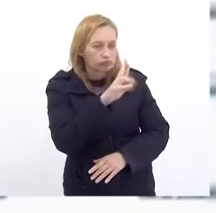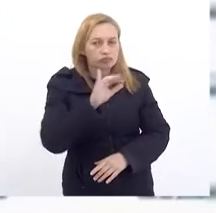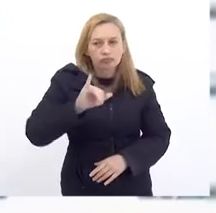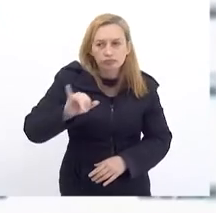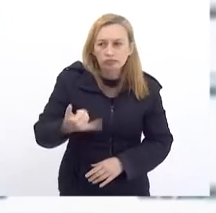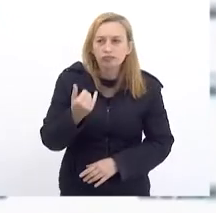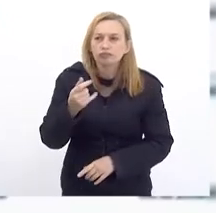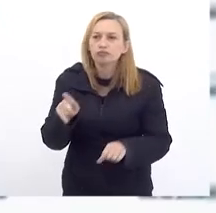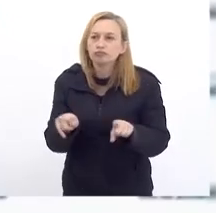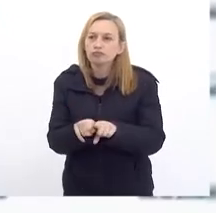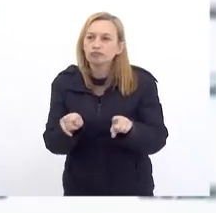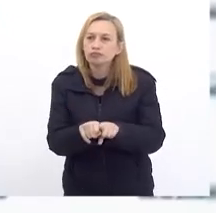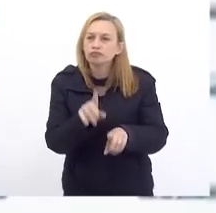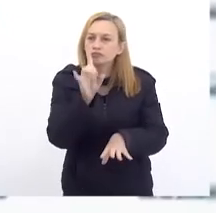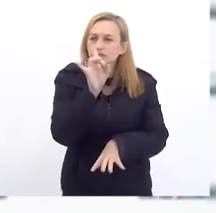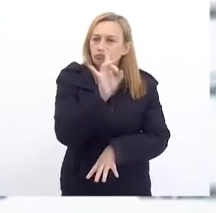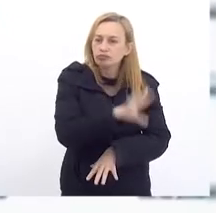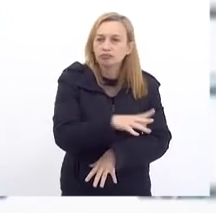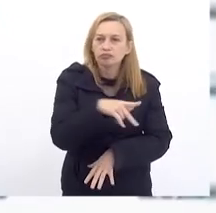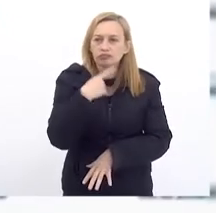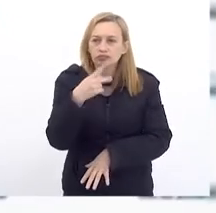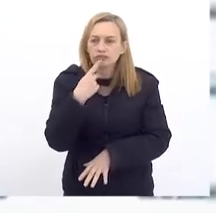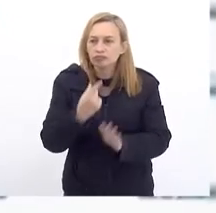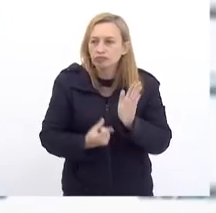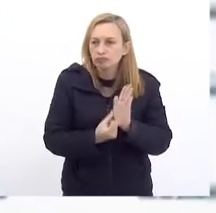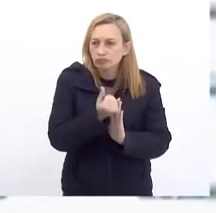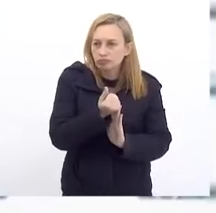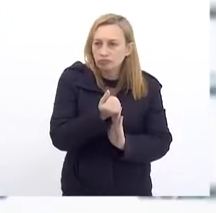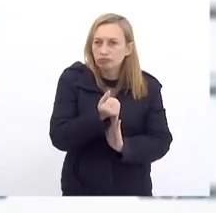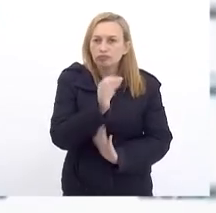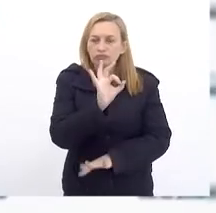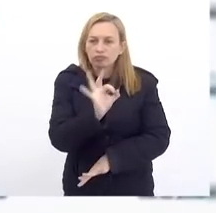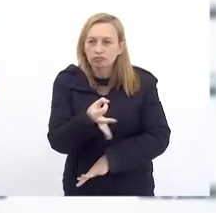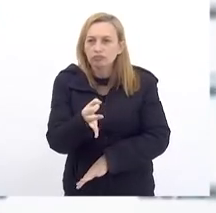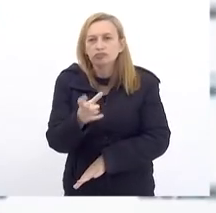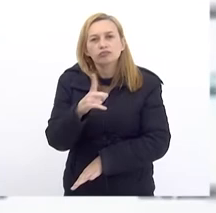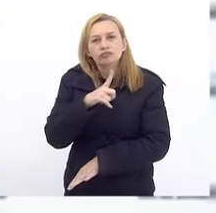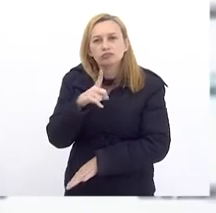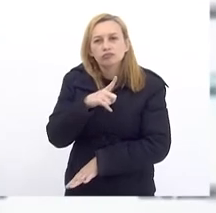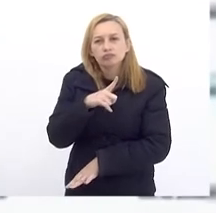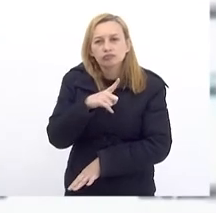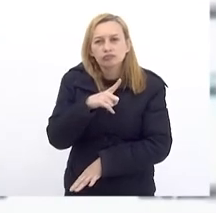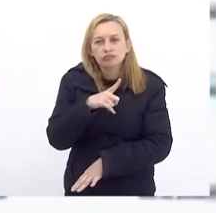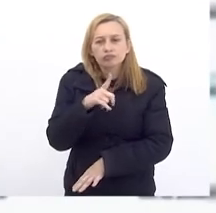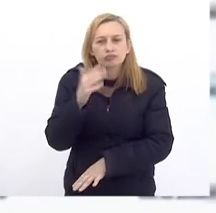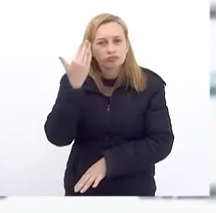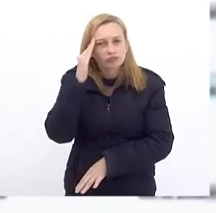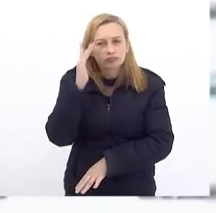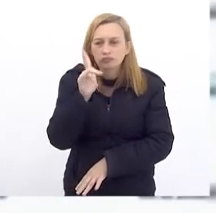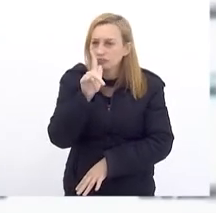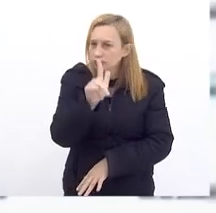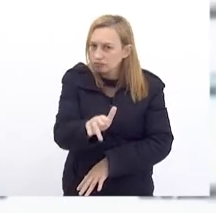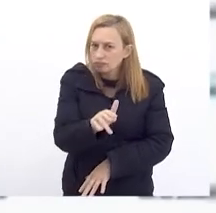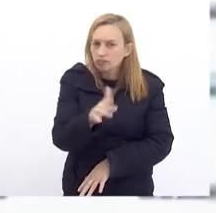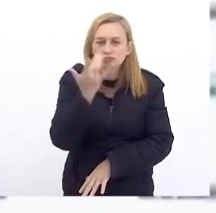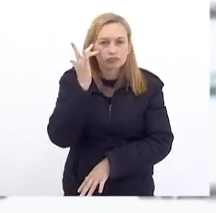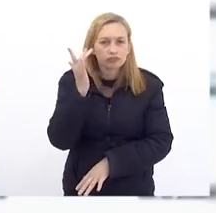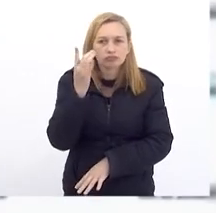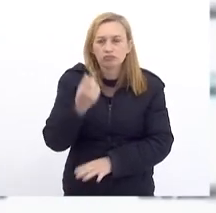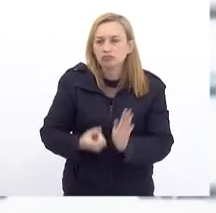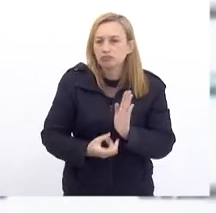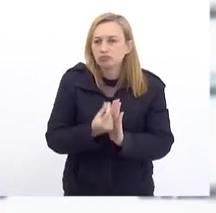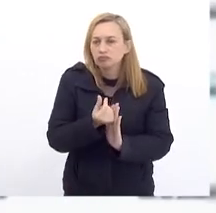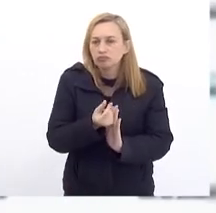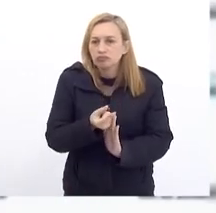Também A sua Última abordagem Com relação Ao orçamento Obviamente Que eu tenho O mesmo Entendimento Acho que O orçamento Não